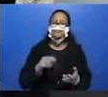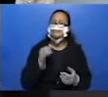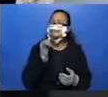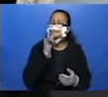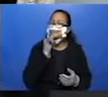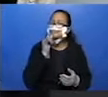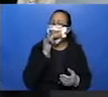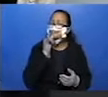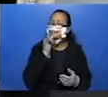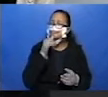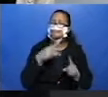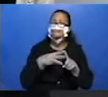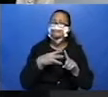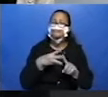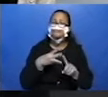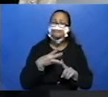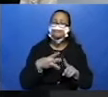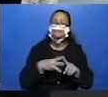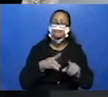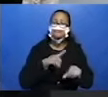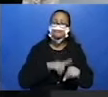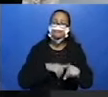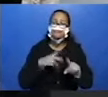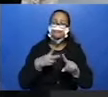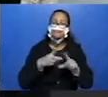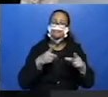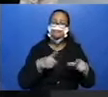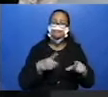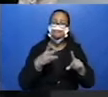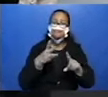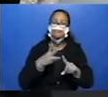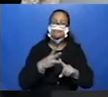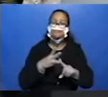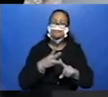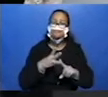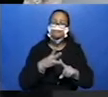esses de lugar e esses de modo. Existem outros. Tá bom?